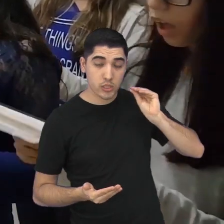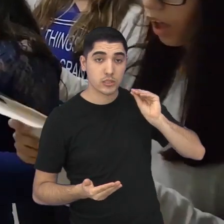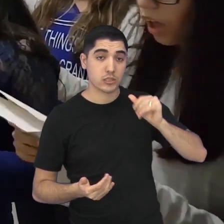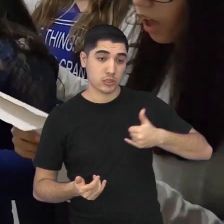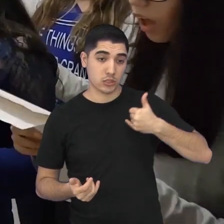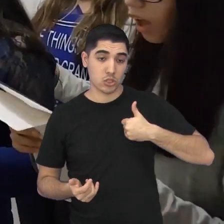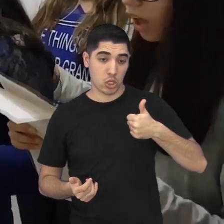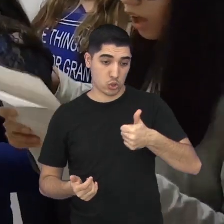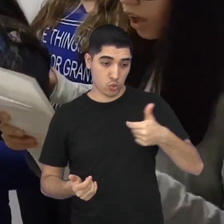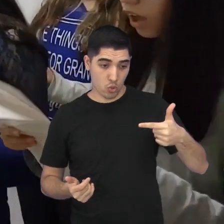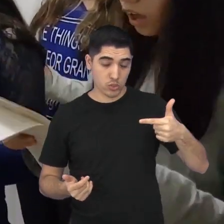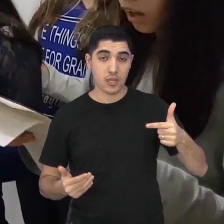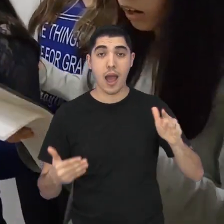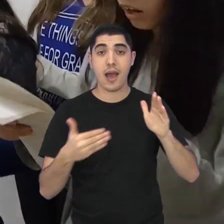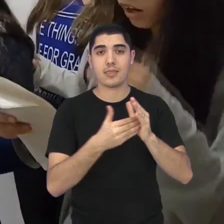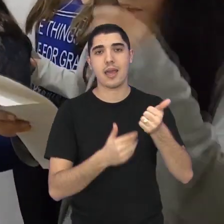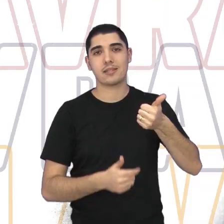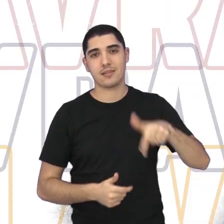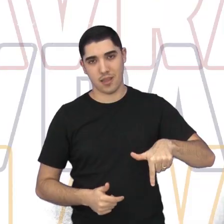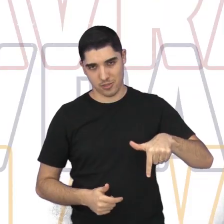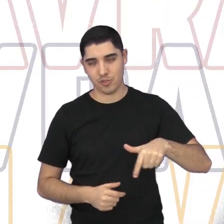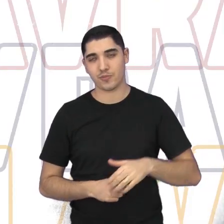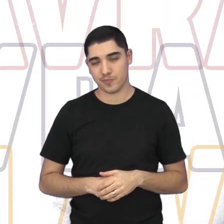12 a 17 anos.